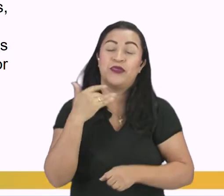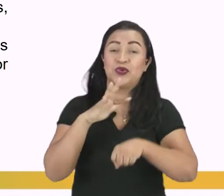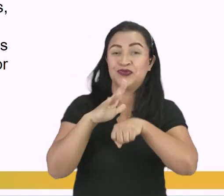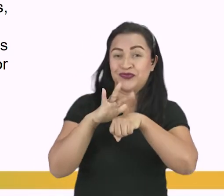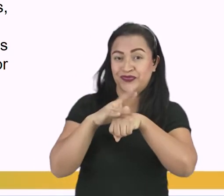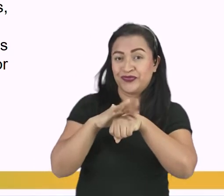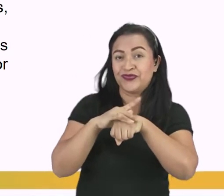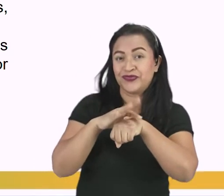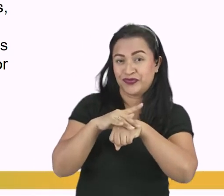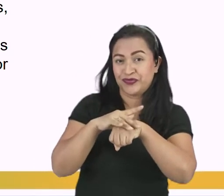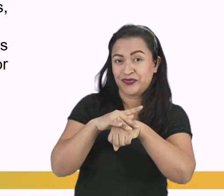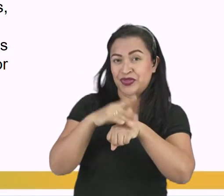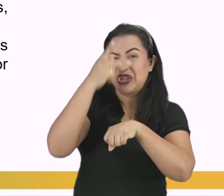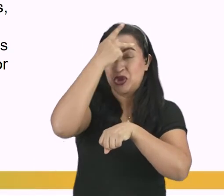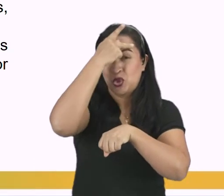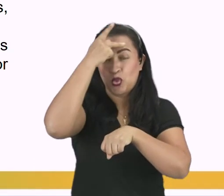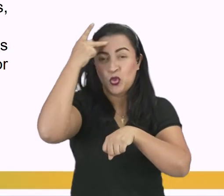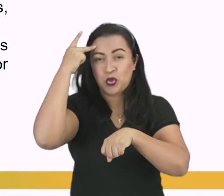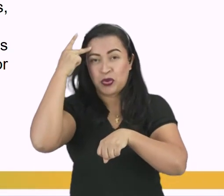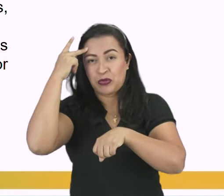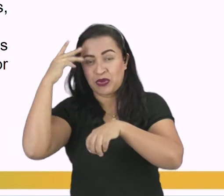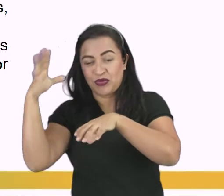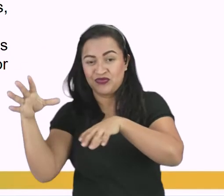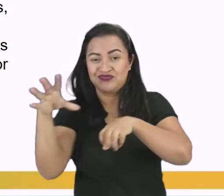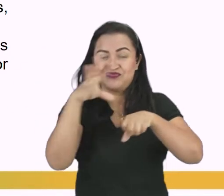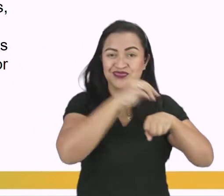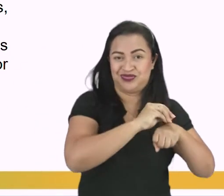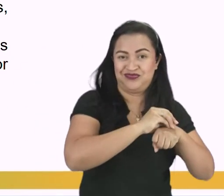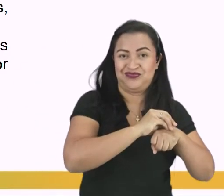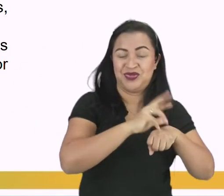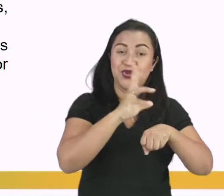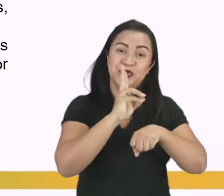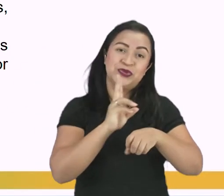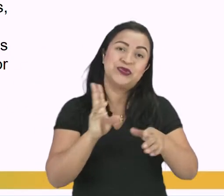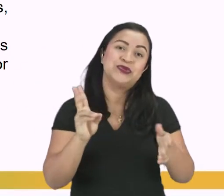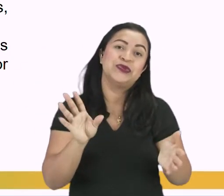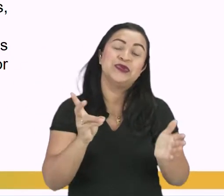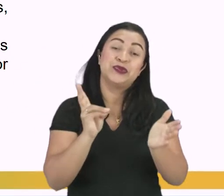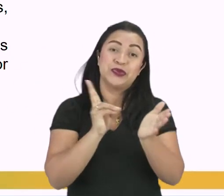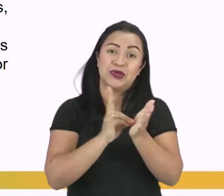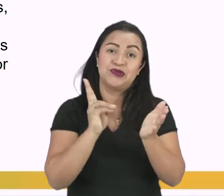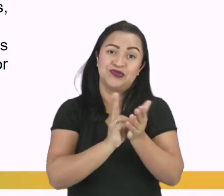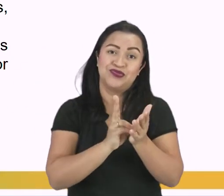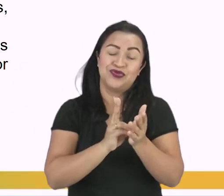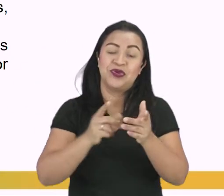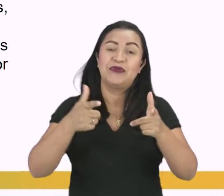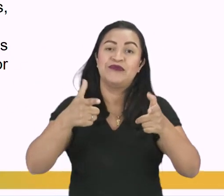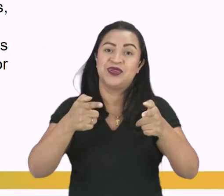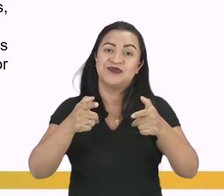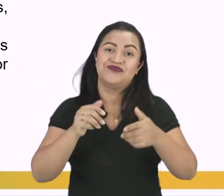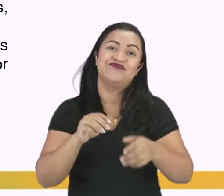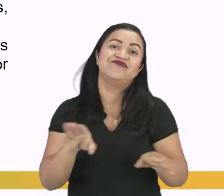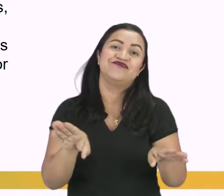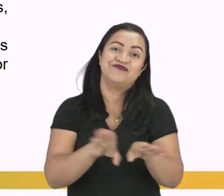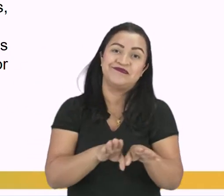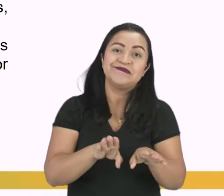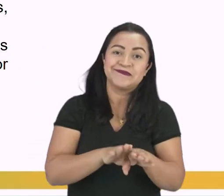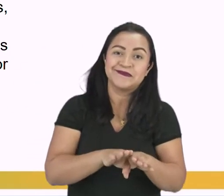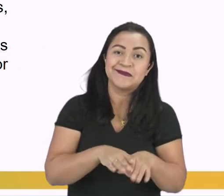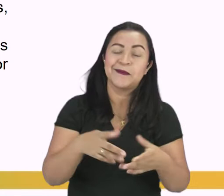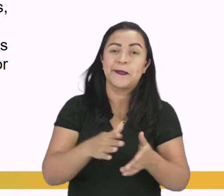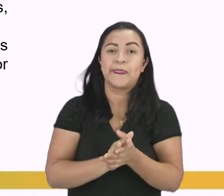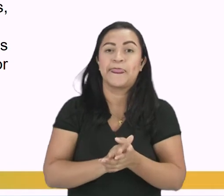esses indígenas não conheciam. A maior parte foi exterminada. Com a chegada dos conquistadores,